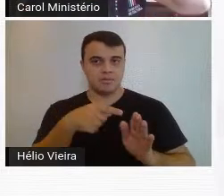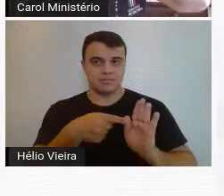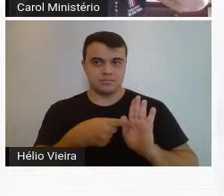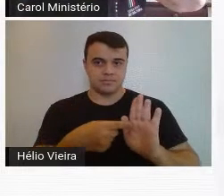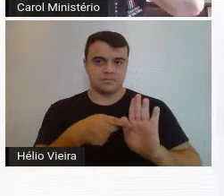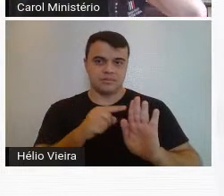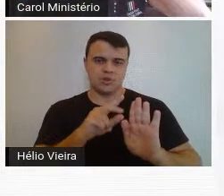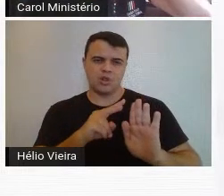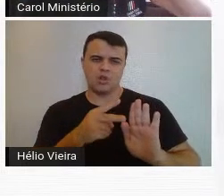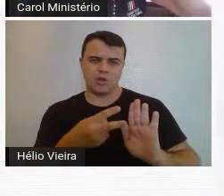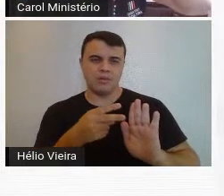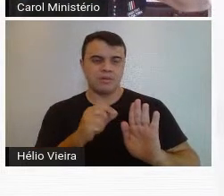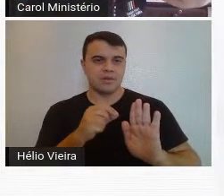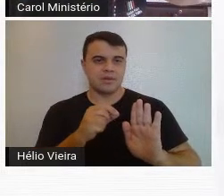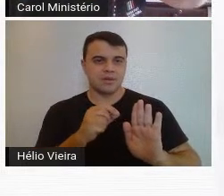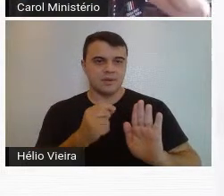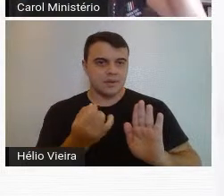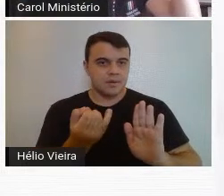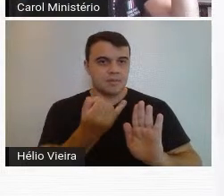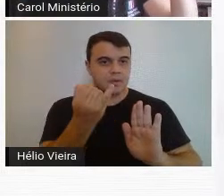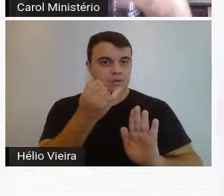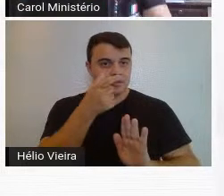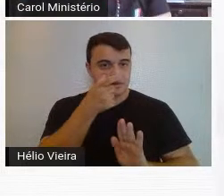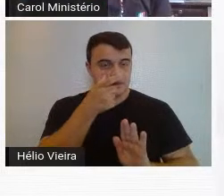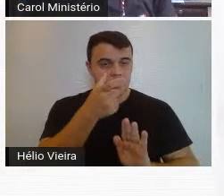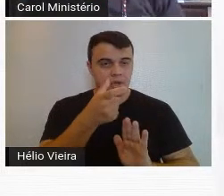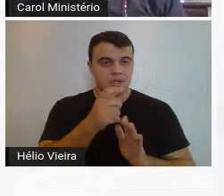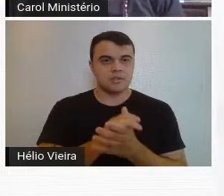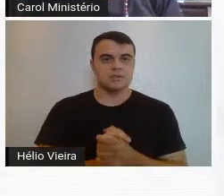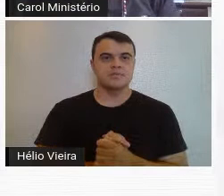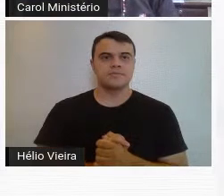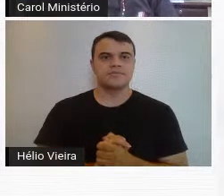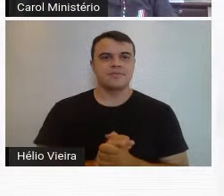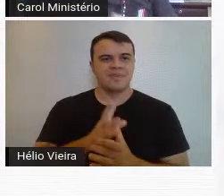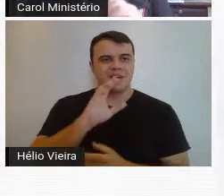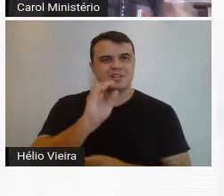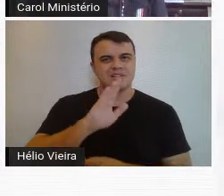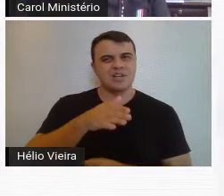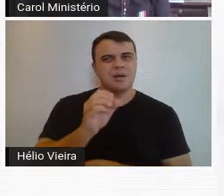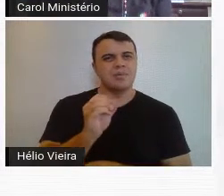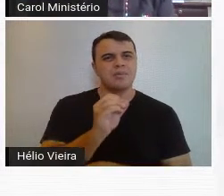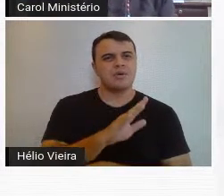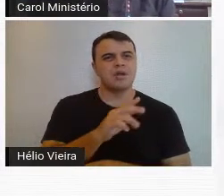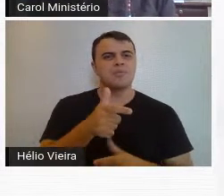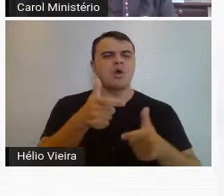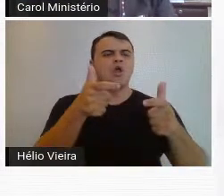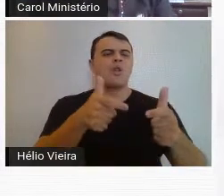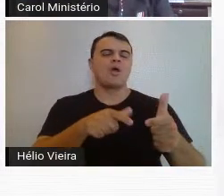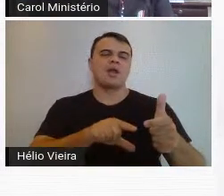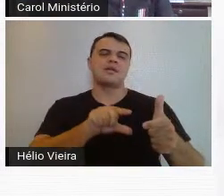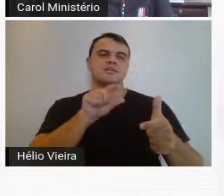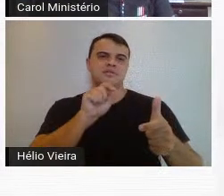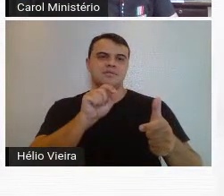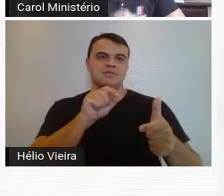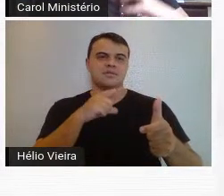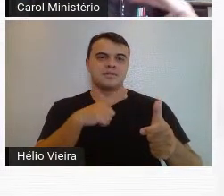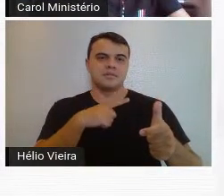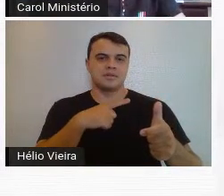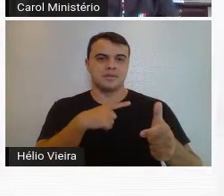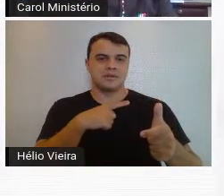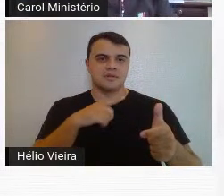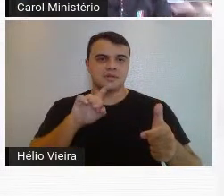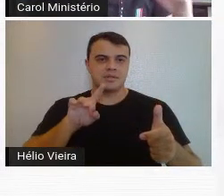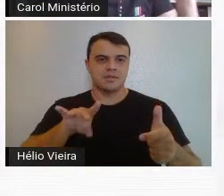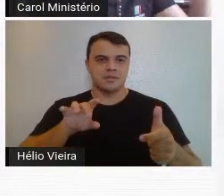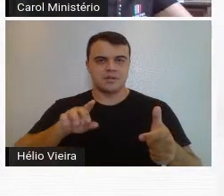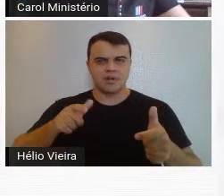Então, é um evento muito interessante, eu acho que ele já é moderno logo pelo lugar que foi escolhido, que ao invés de ser